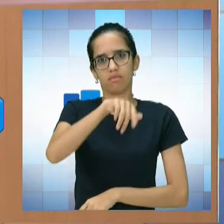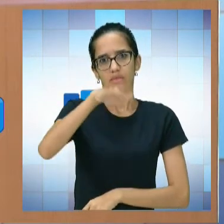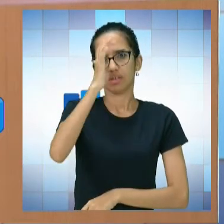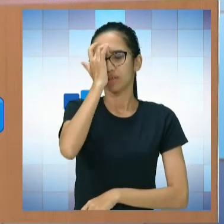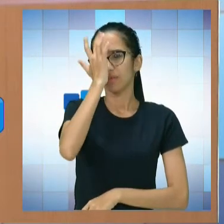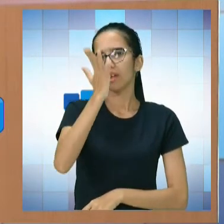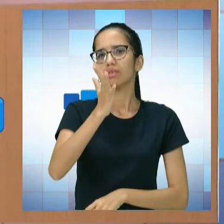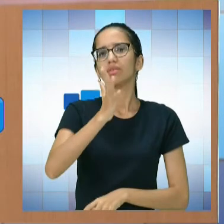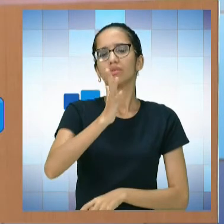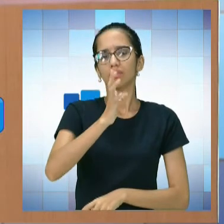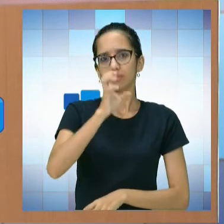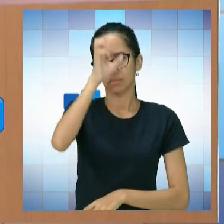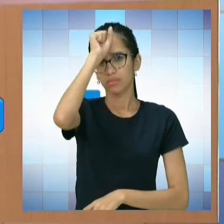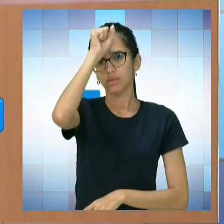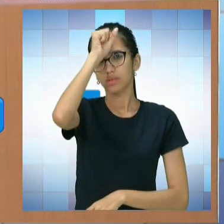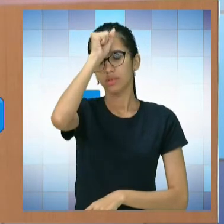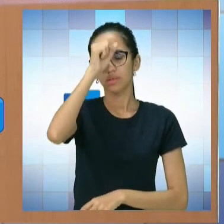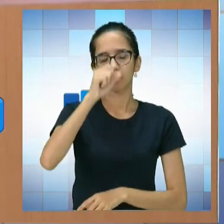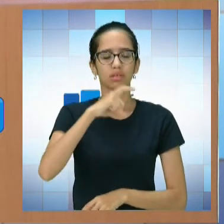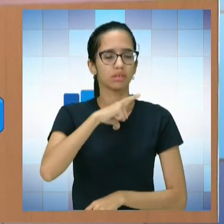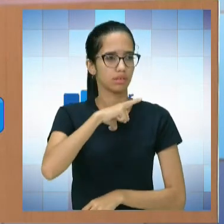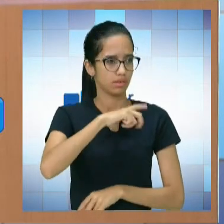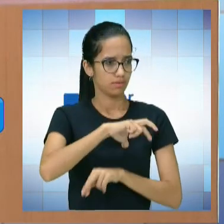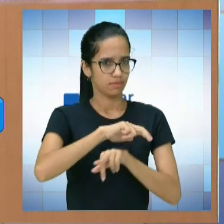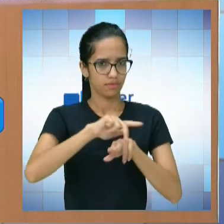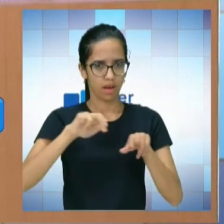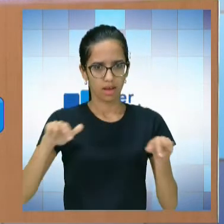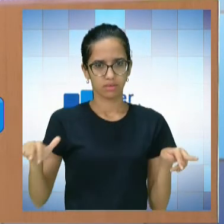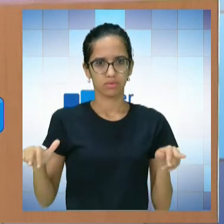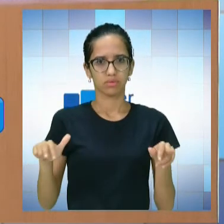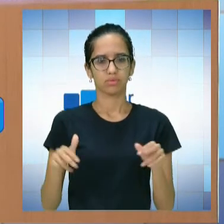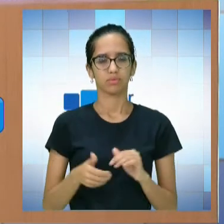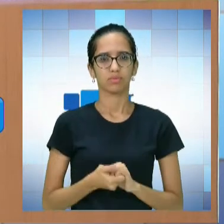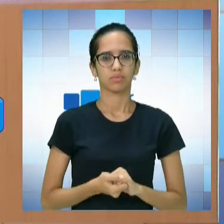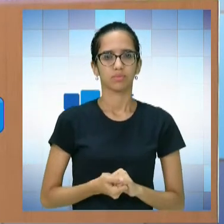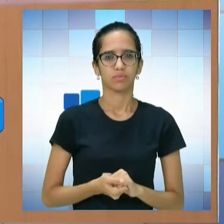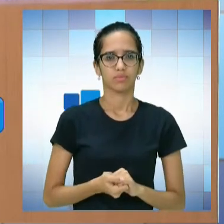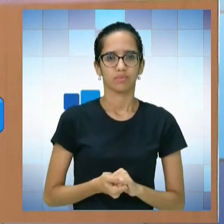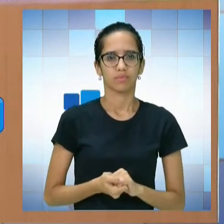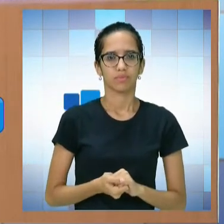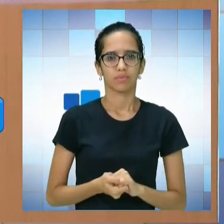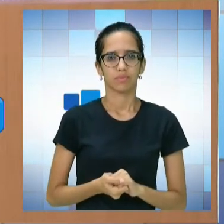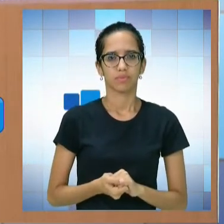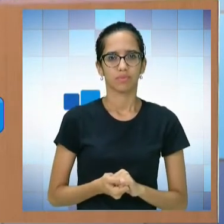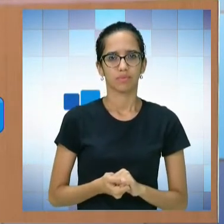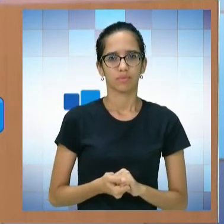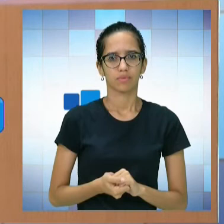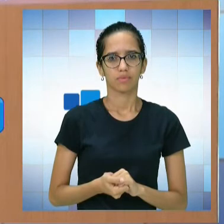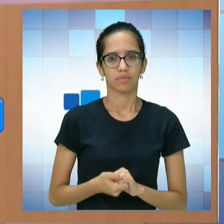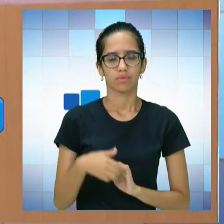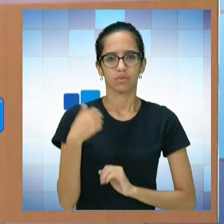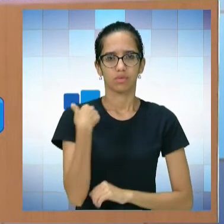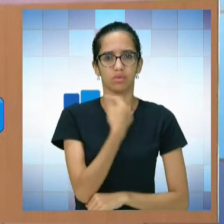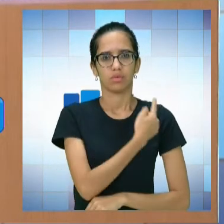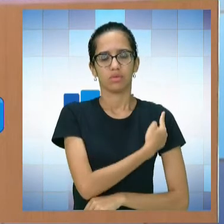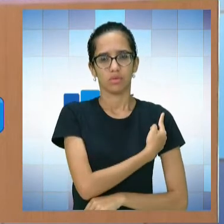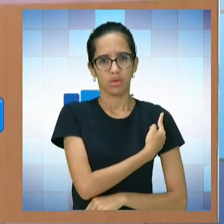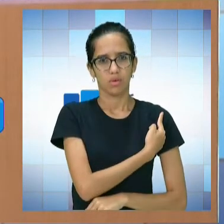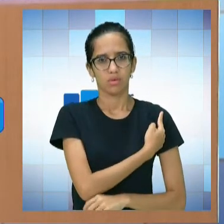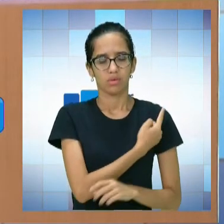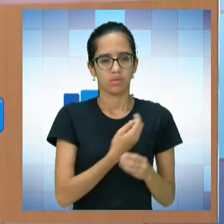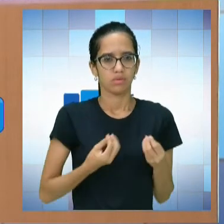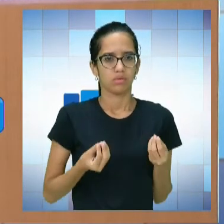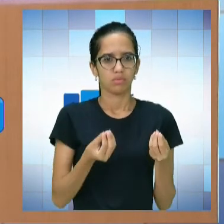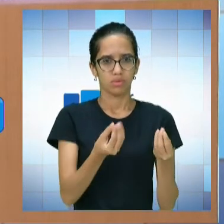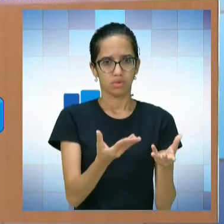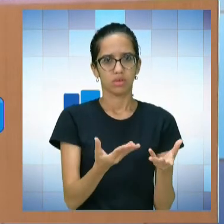do aluno? Professor, são vários os recursos que a gente disponibiliza para o aluno lá. A gente está colocando à disposição dos nossos alunos